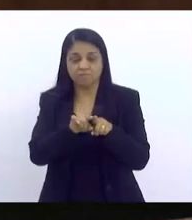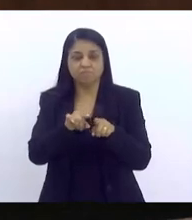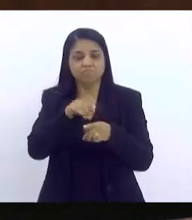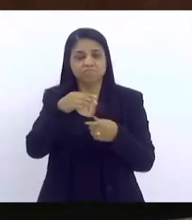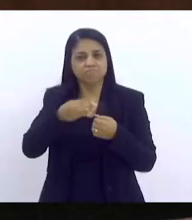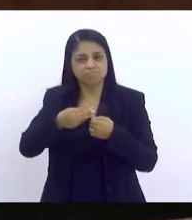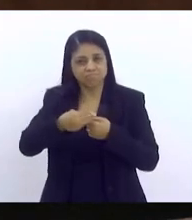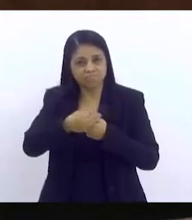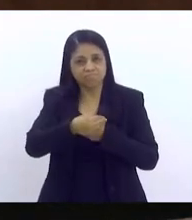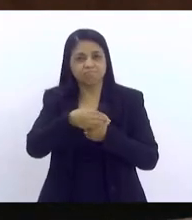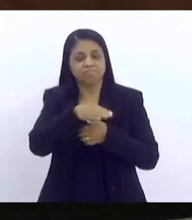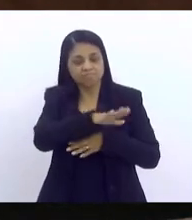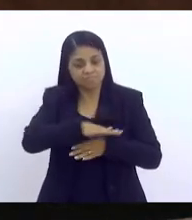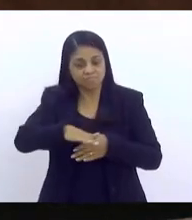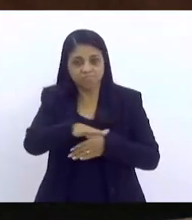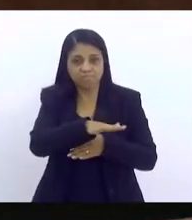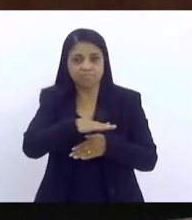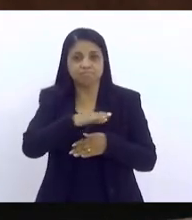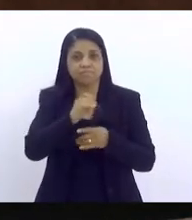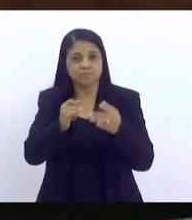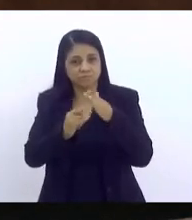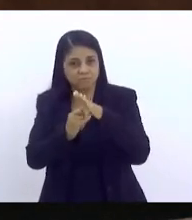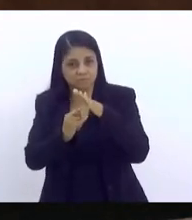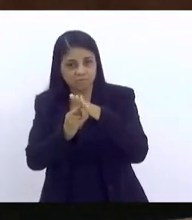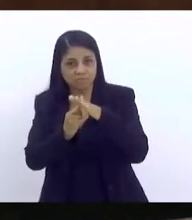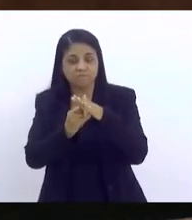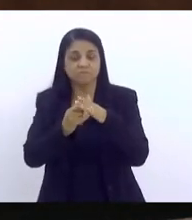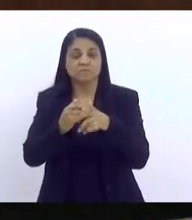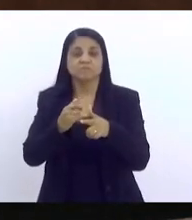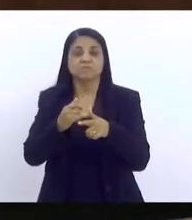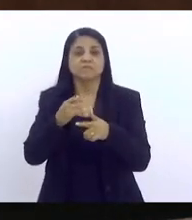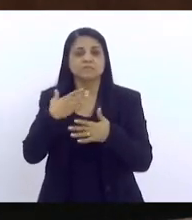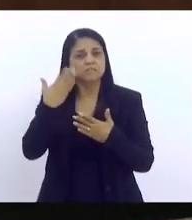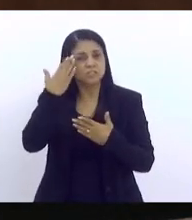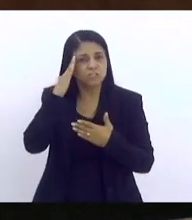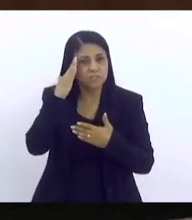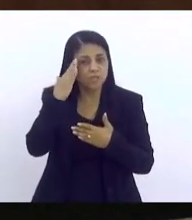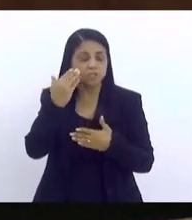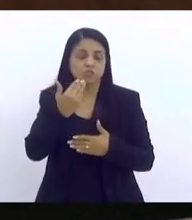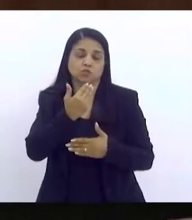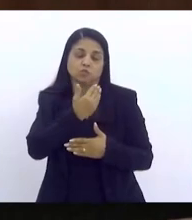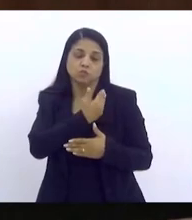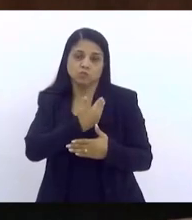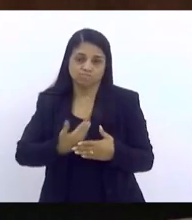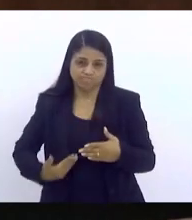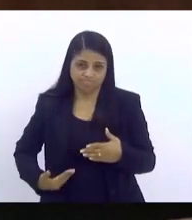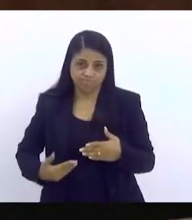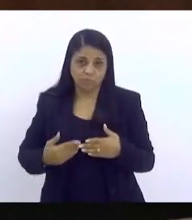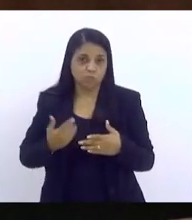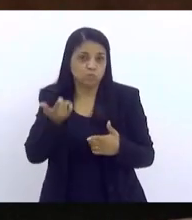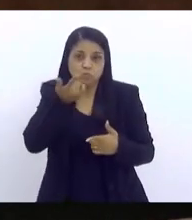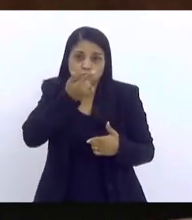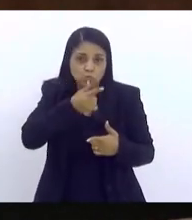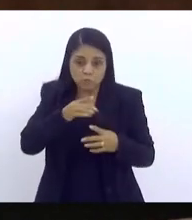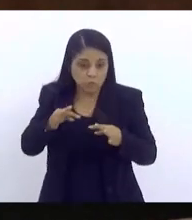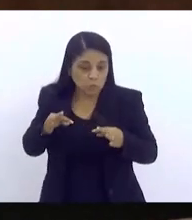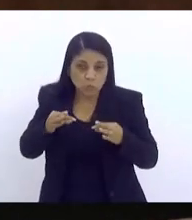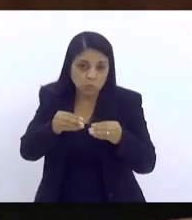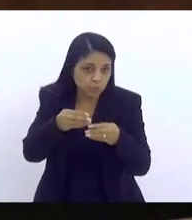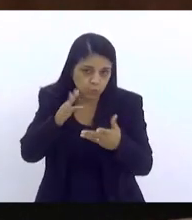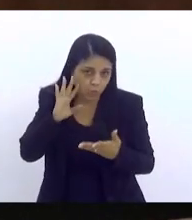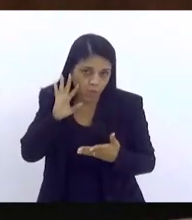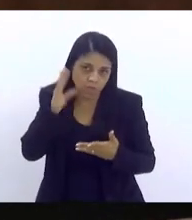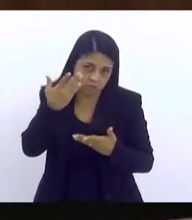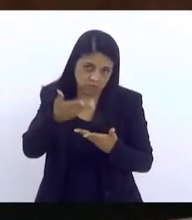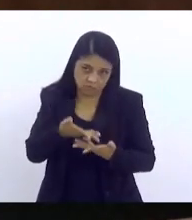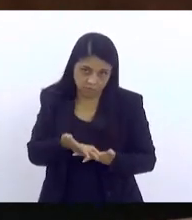algumas instituições locais, porque a gente entende que o serviço público não tem pernas e braços para dar conta de todas as questões que